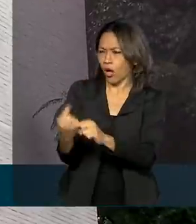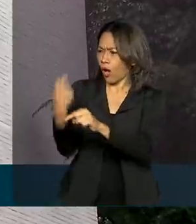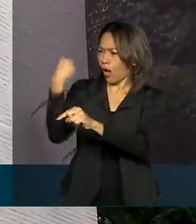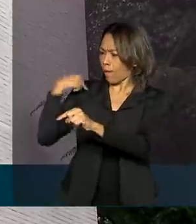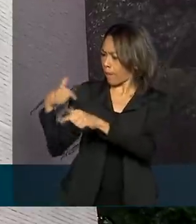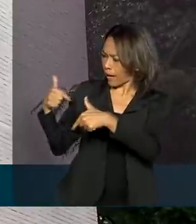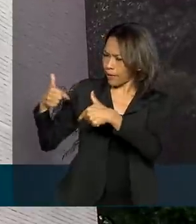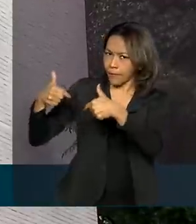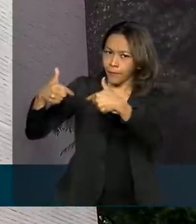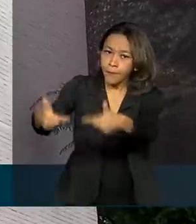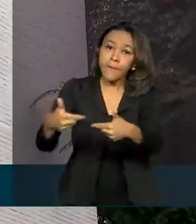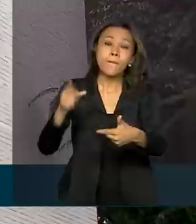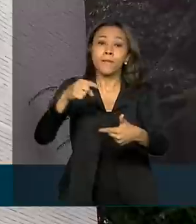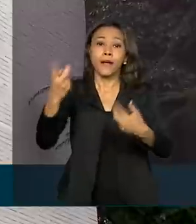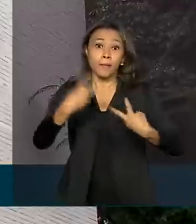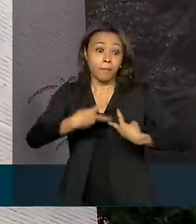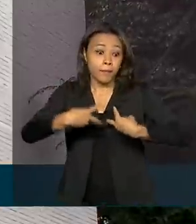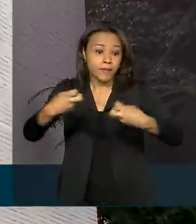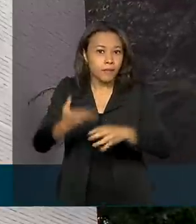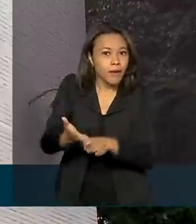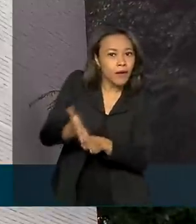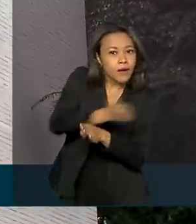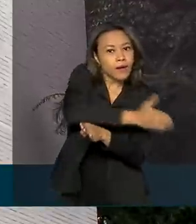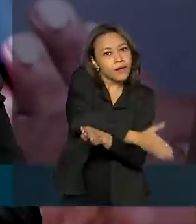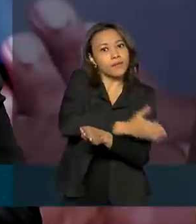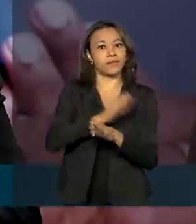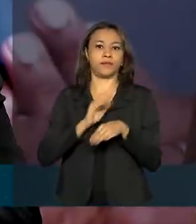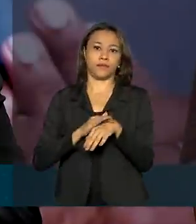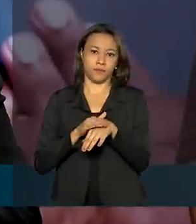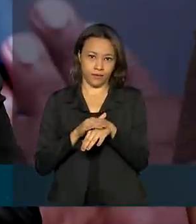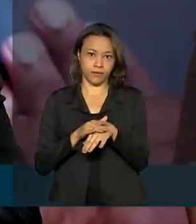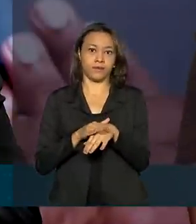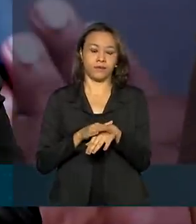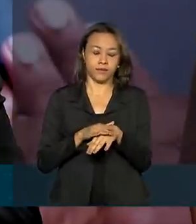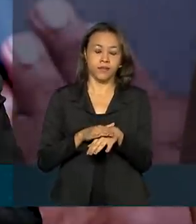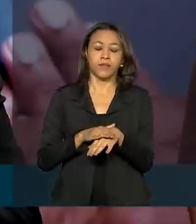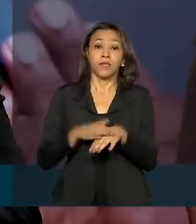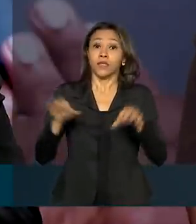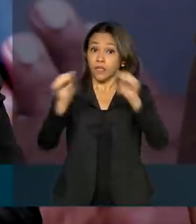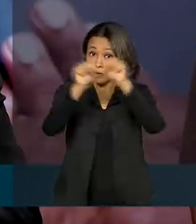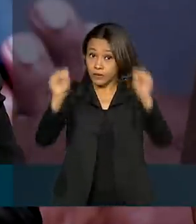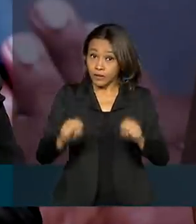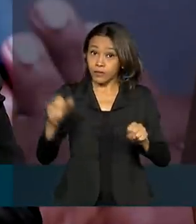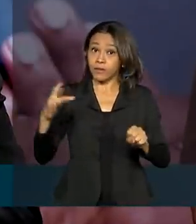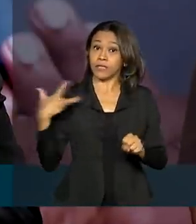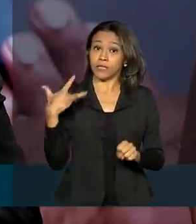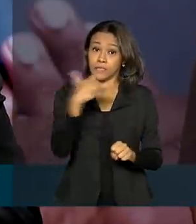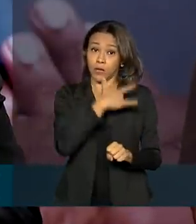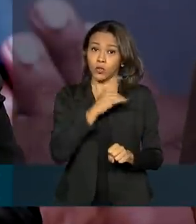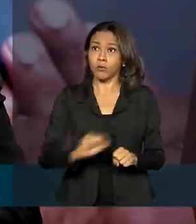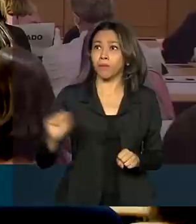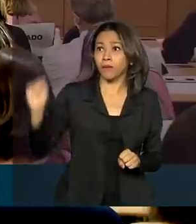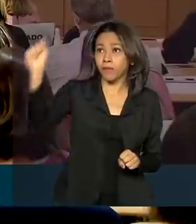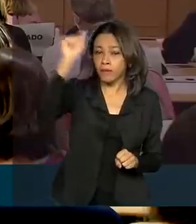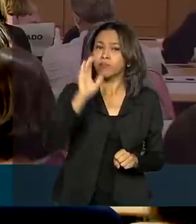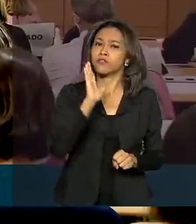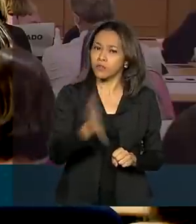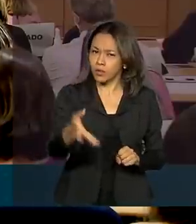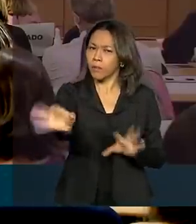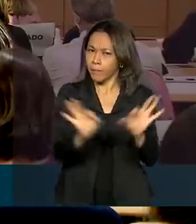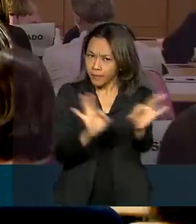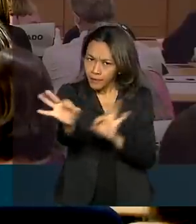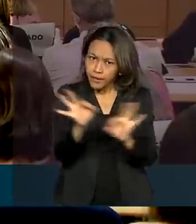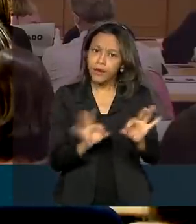para garantir o diagnóstico precoce da doença. E o Sistema Único de Saúde está preparado para